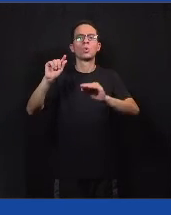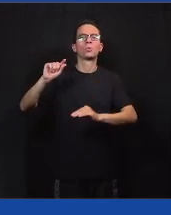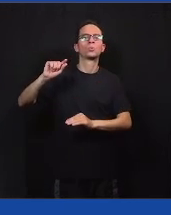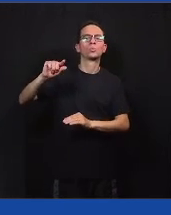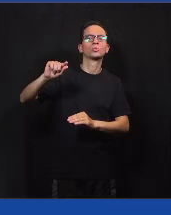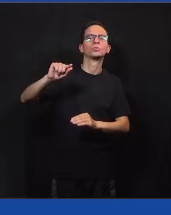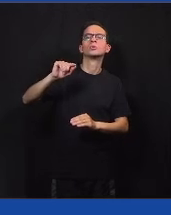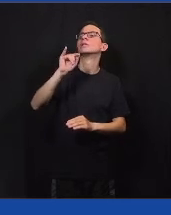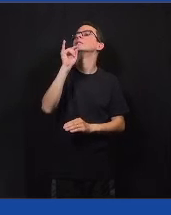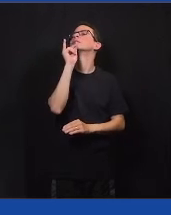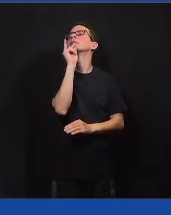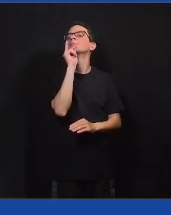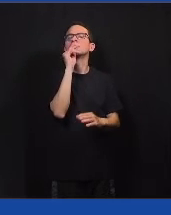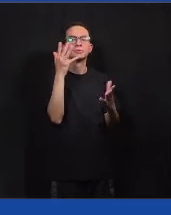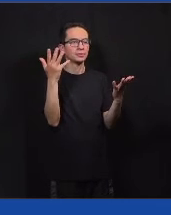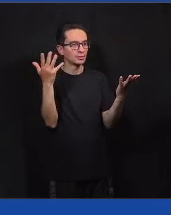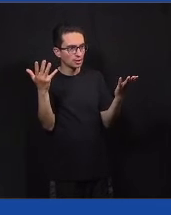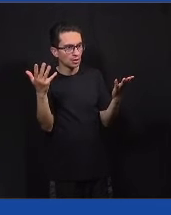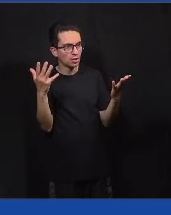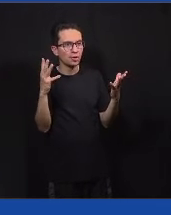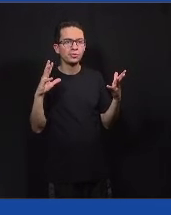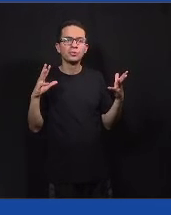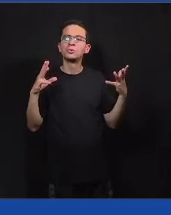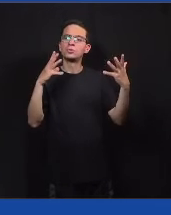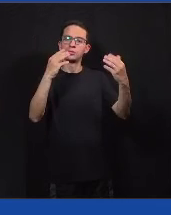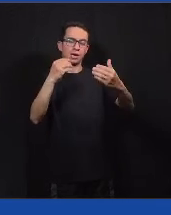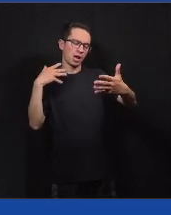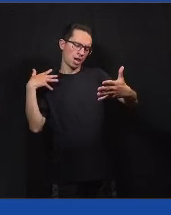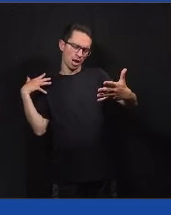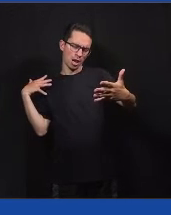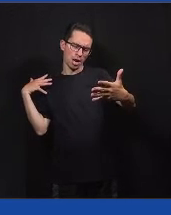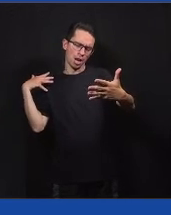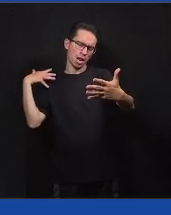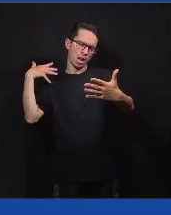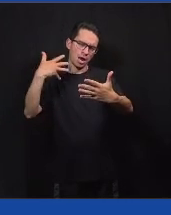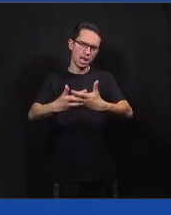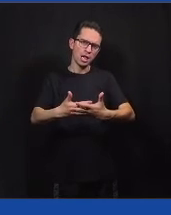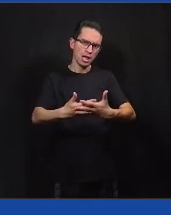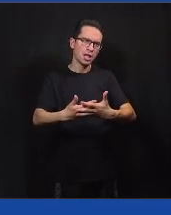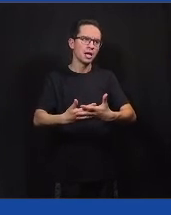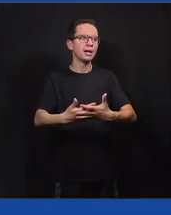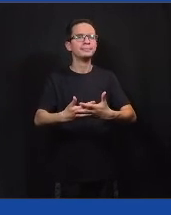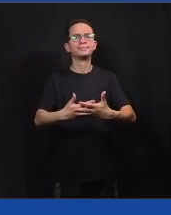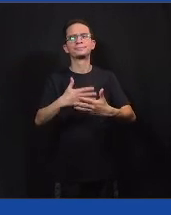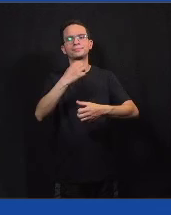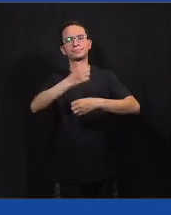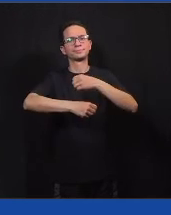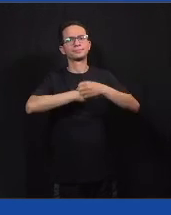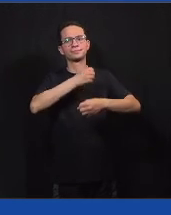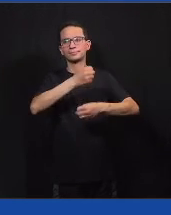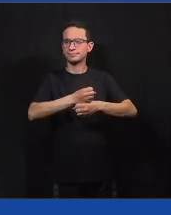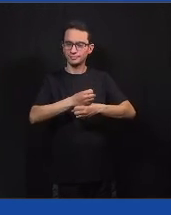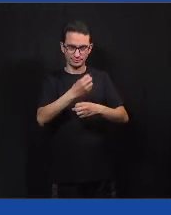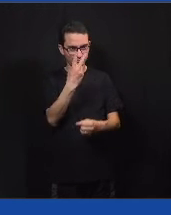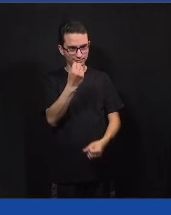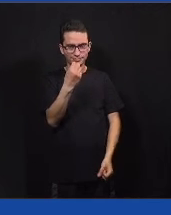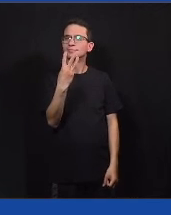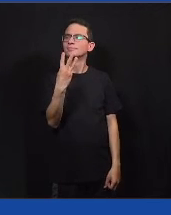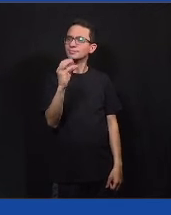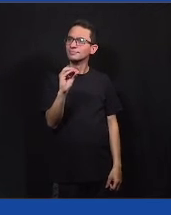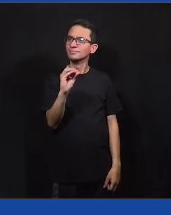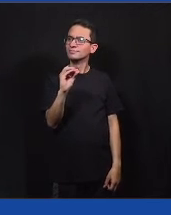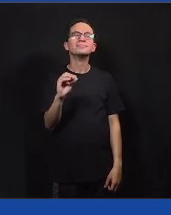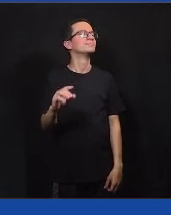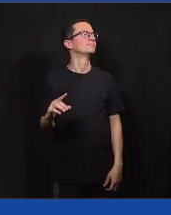Habitat. Então, todo outubro até 2030, que é para coincidir com 2030, que é o ano dos Objetivos de Desenvolvimento Sustentável